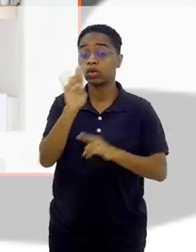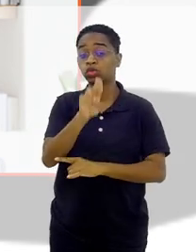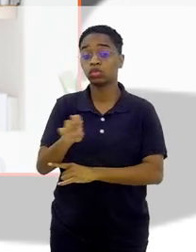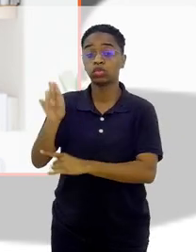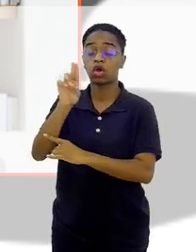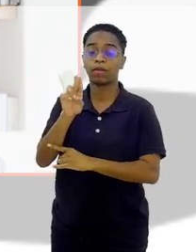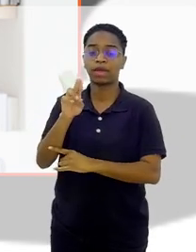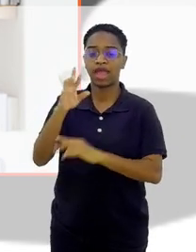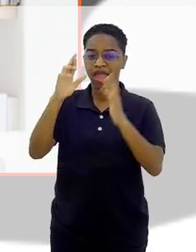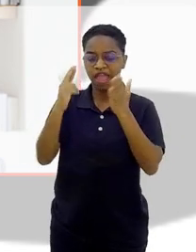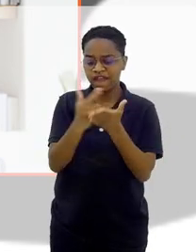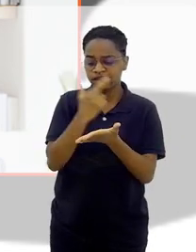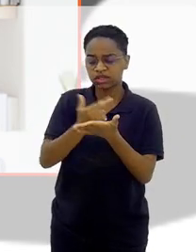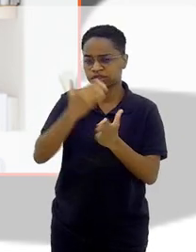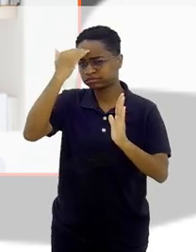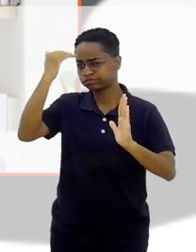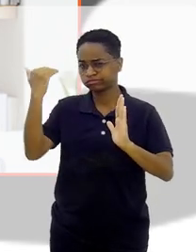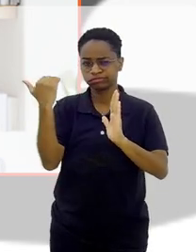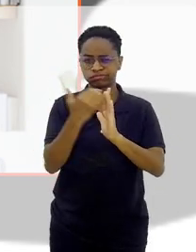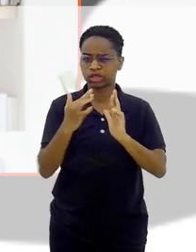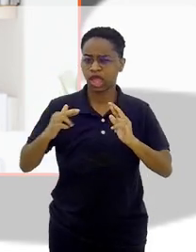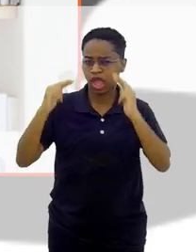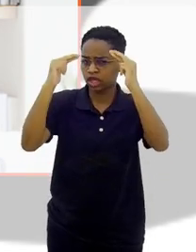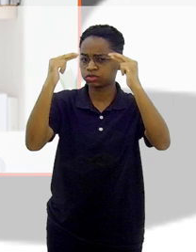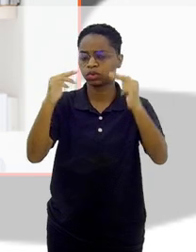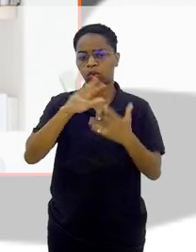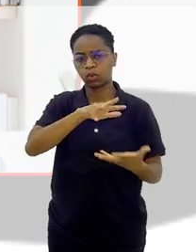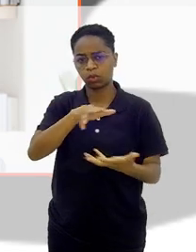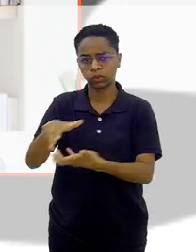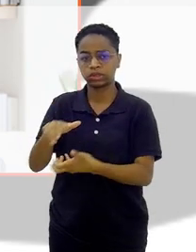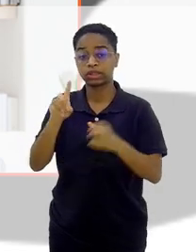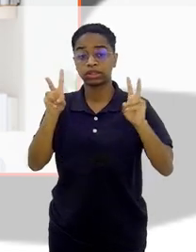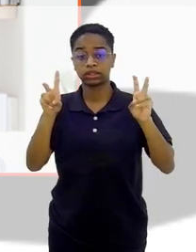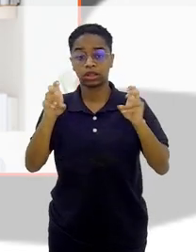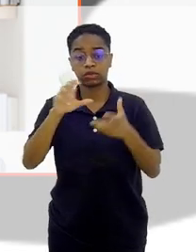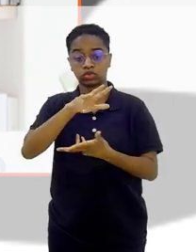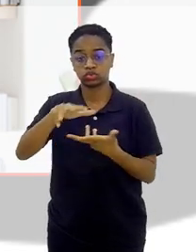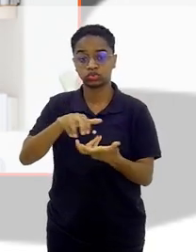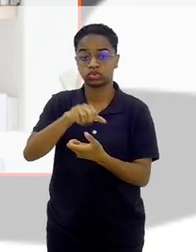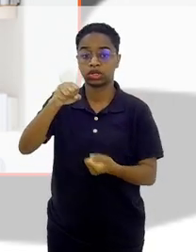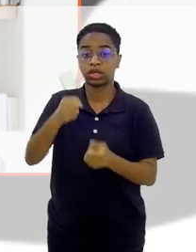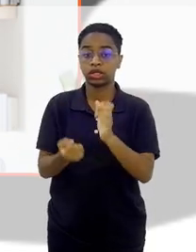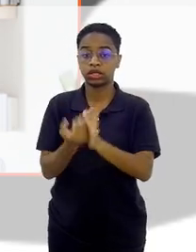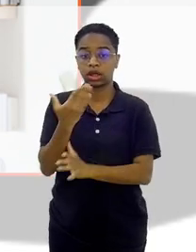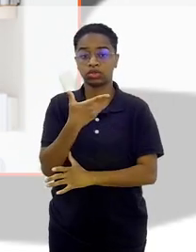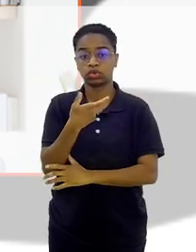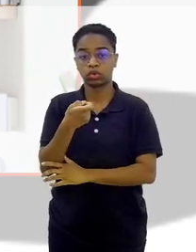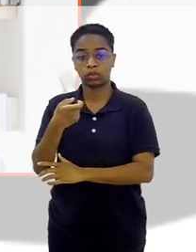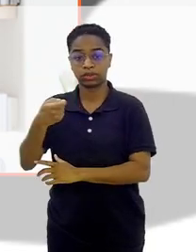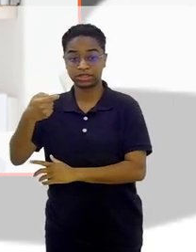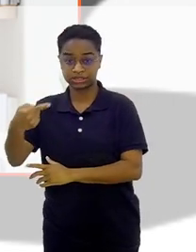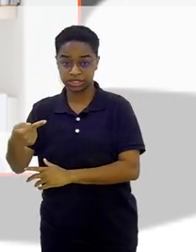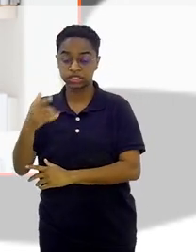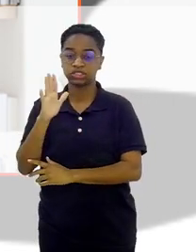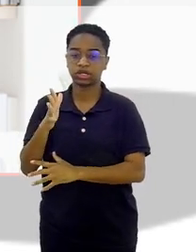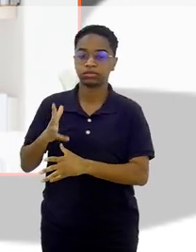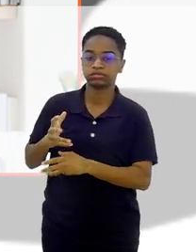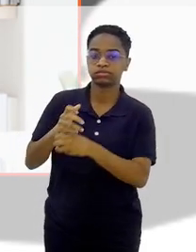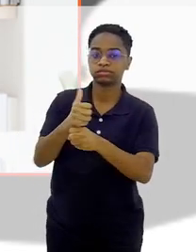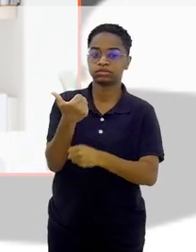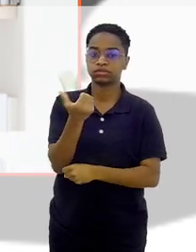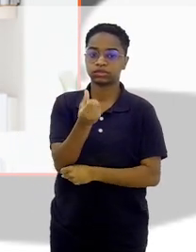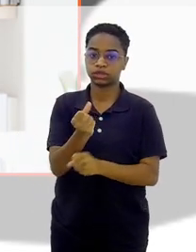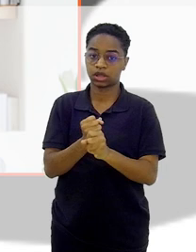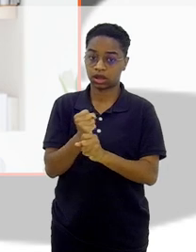respeitadas no mundo quando se trata de sustentabilidade. Fundada em 2007, aí se vão 16 anos, a